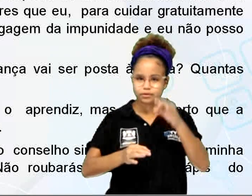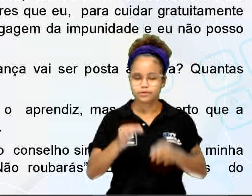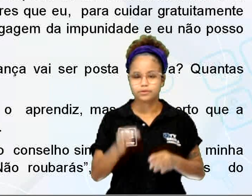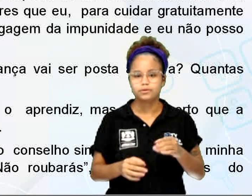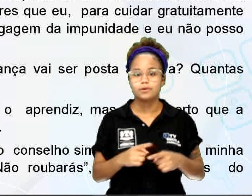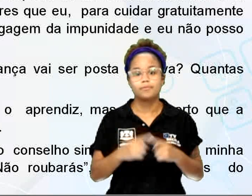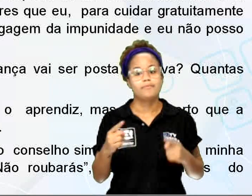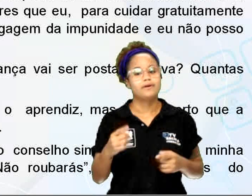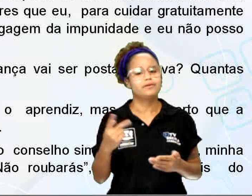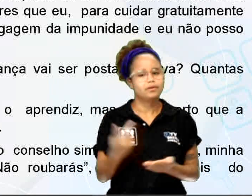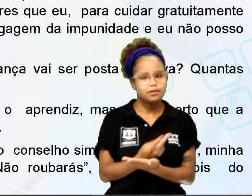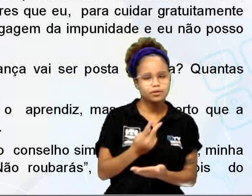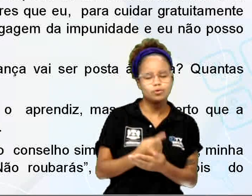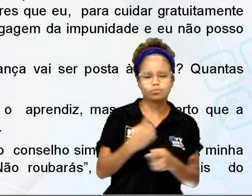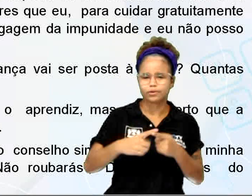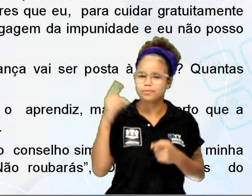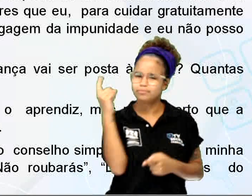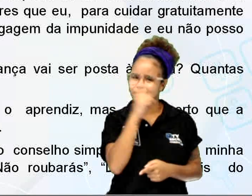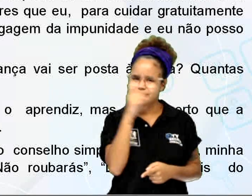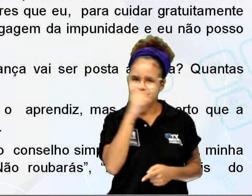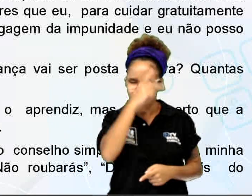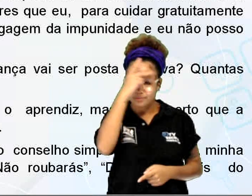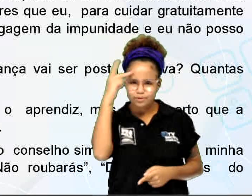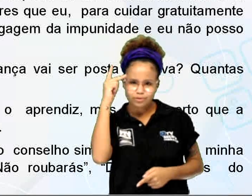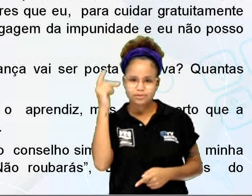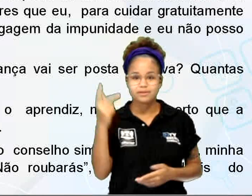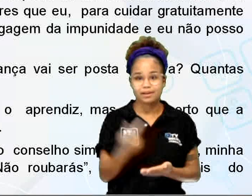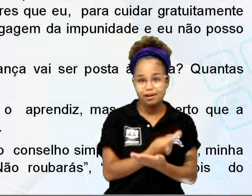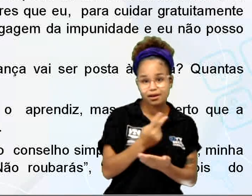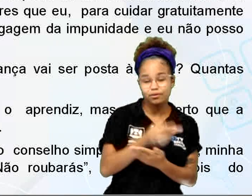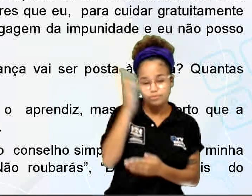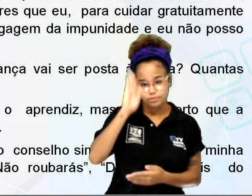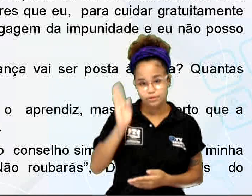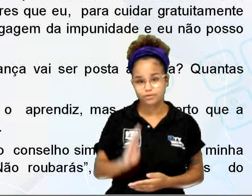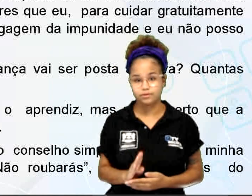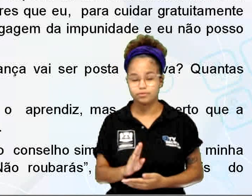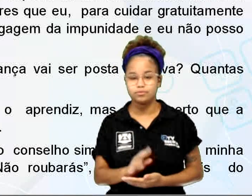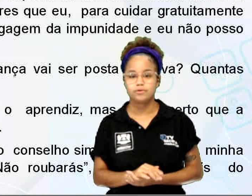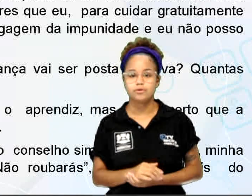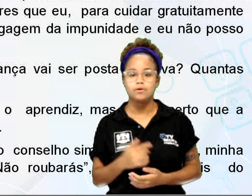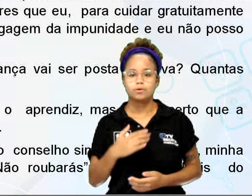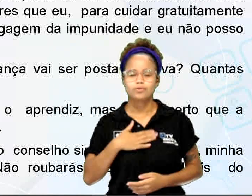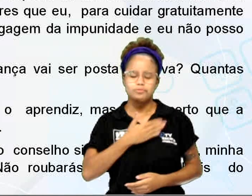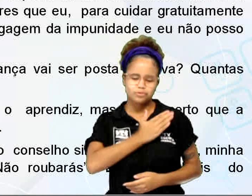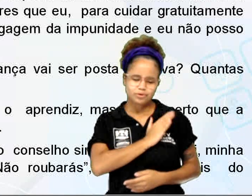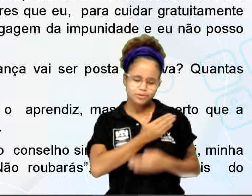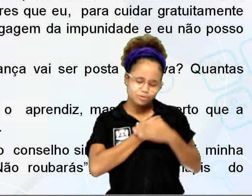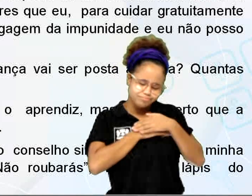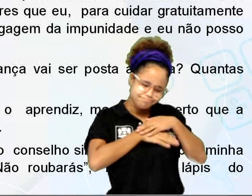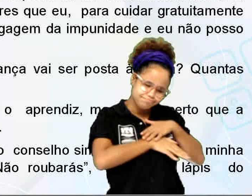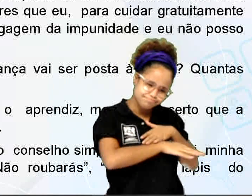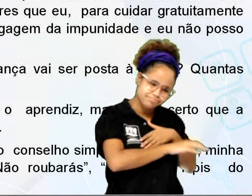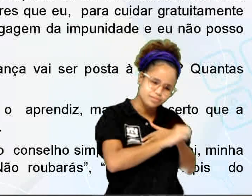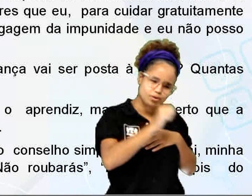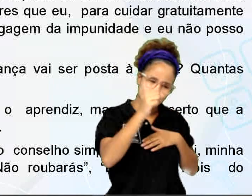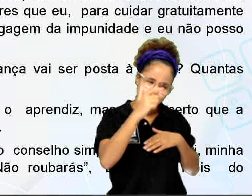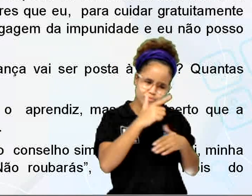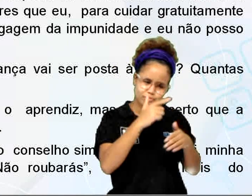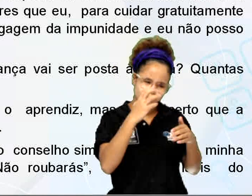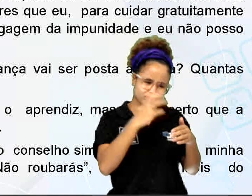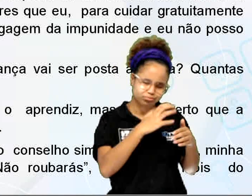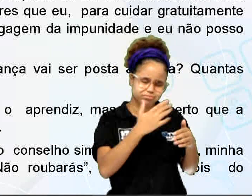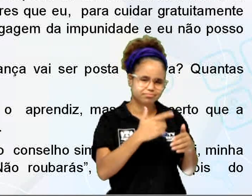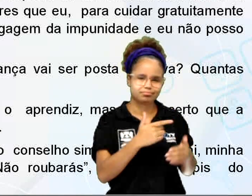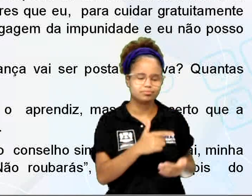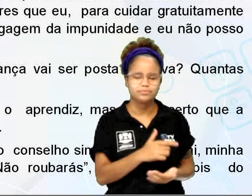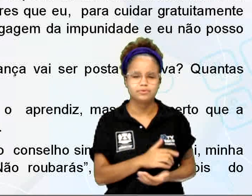dos maus brasileiros venha quebrar no nosso nariz. Meu coração está no escuro, a luz é simples, regada ao